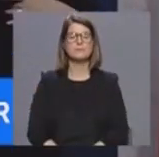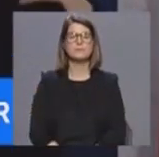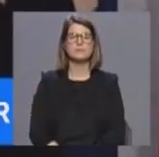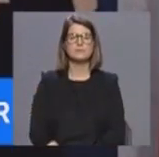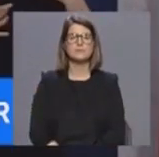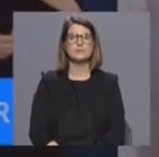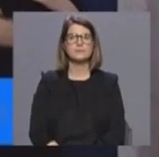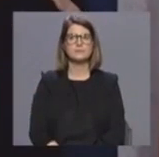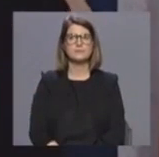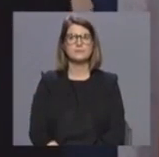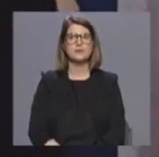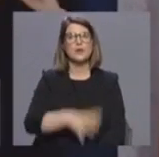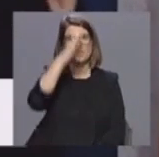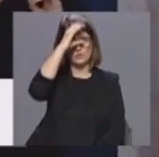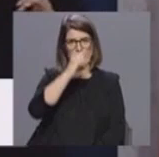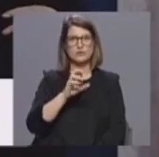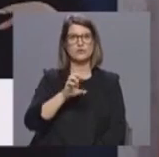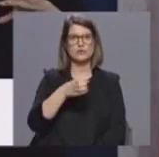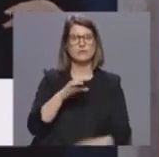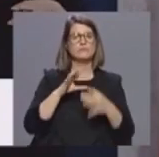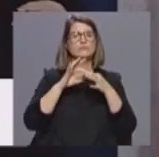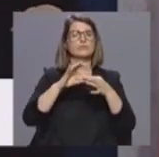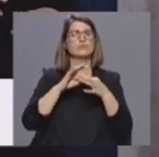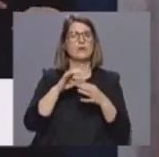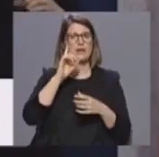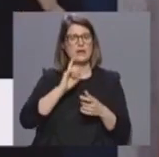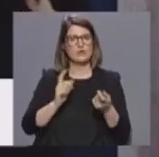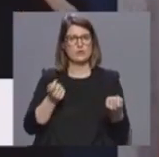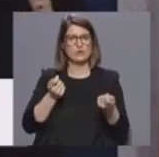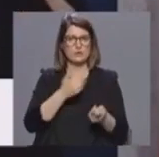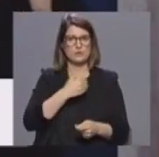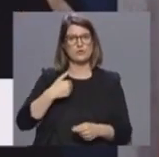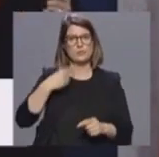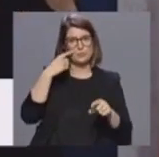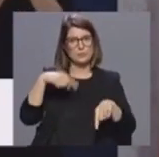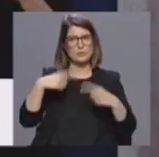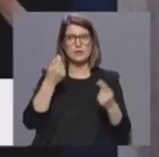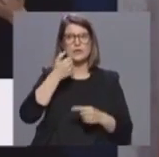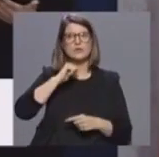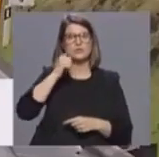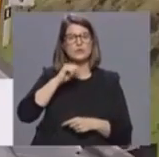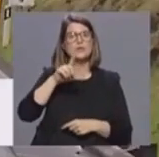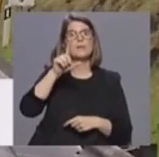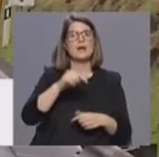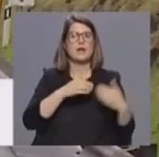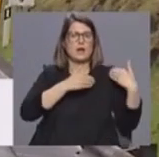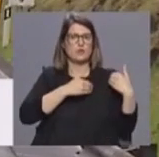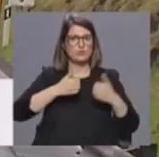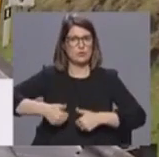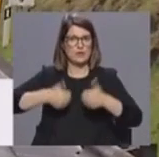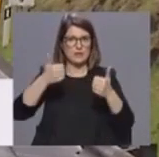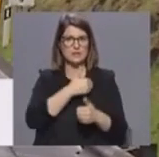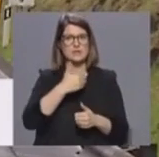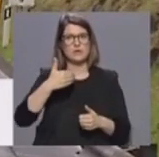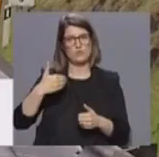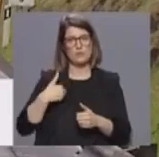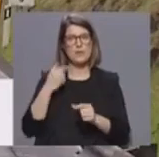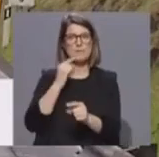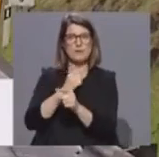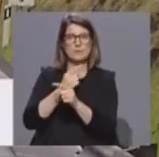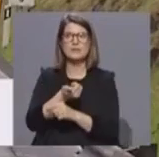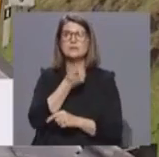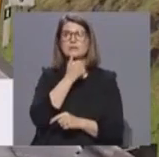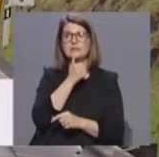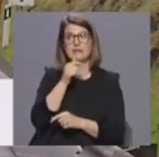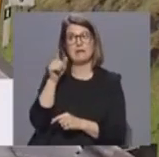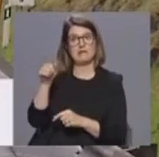O governo regional, em articulação com a Coordenadora de Saúde Pública dos Açores e a Autoridade de Saúde, decidiu manter as cercas sanitárias em